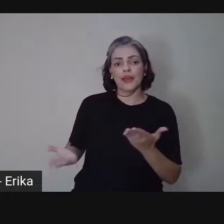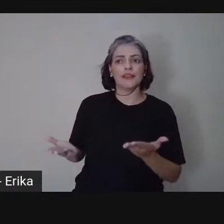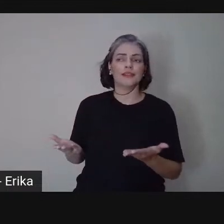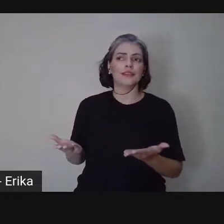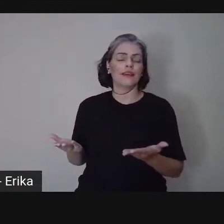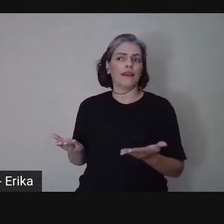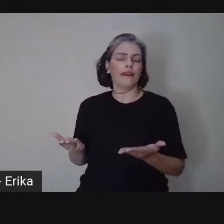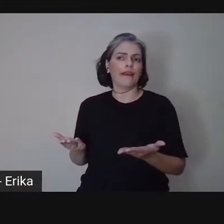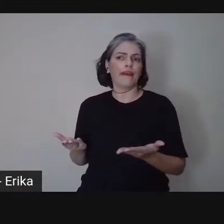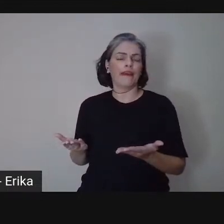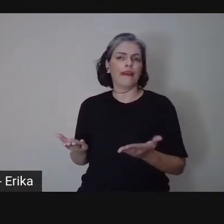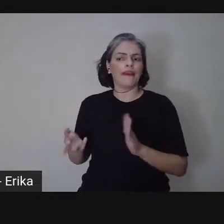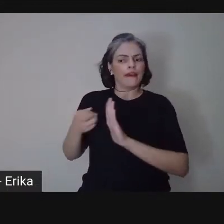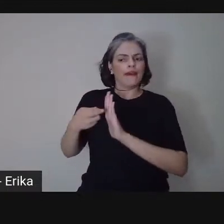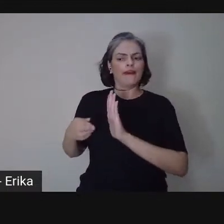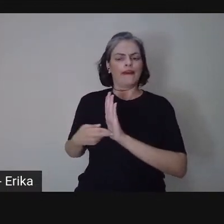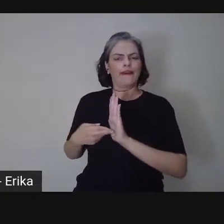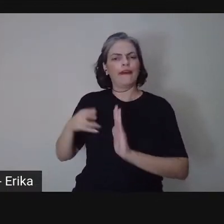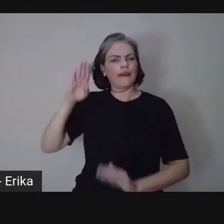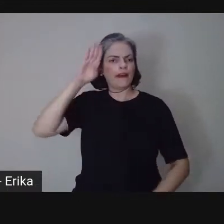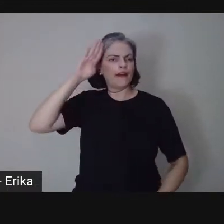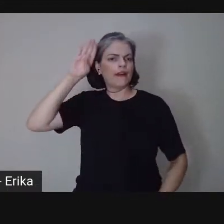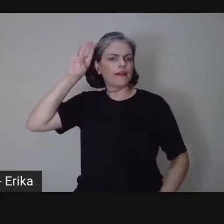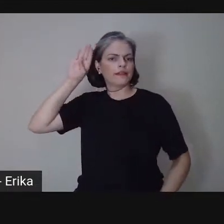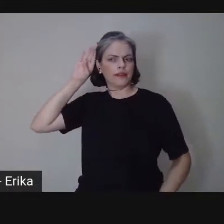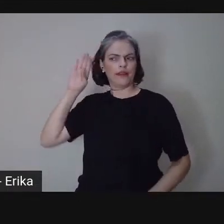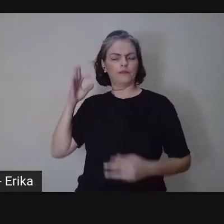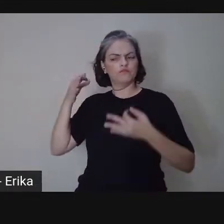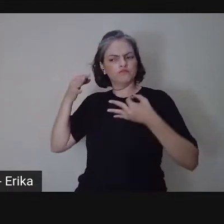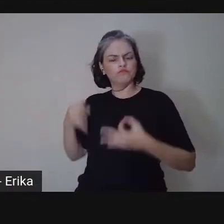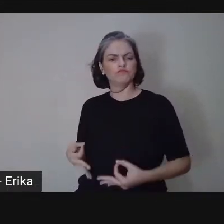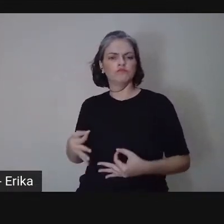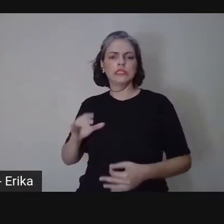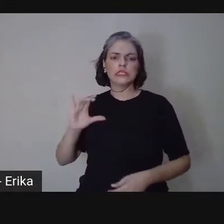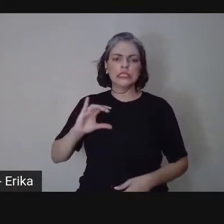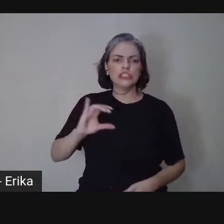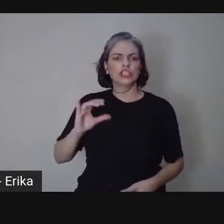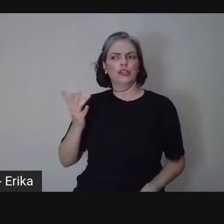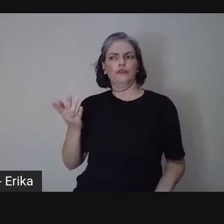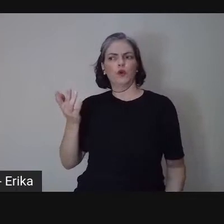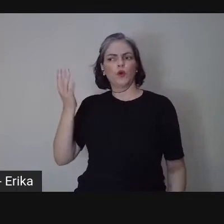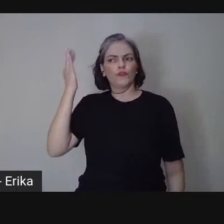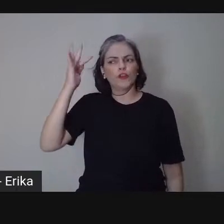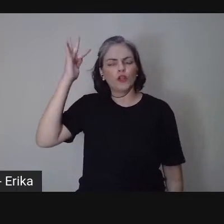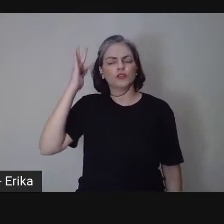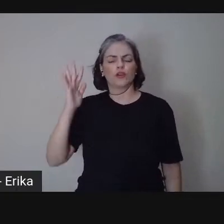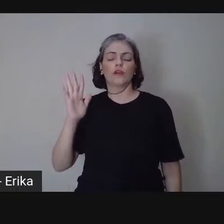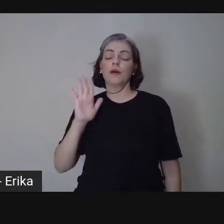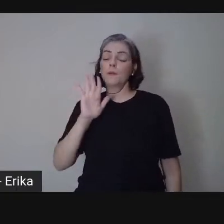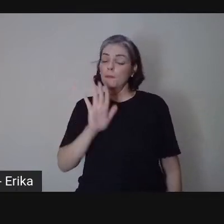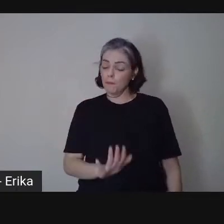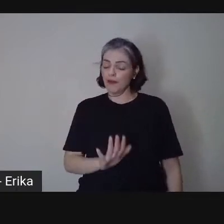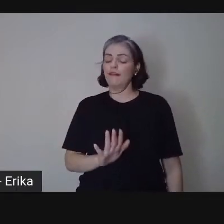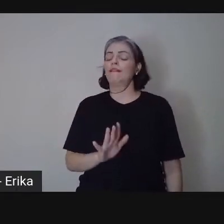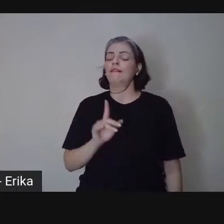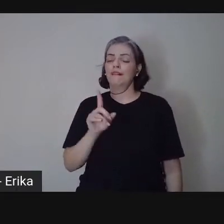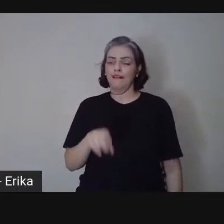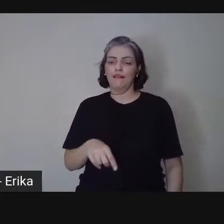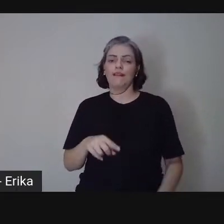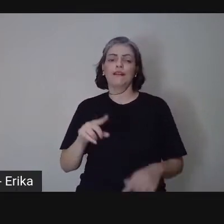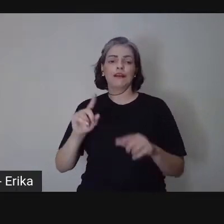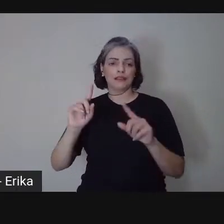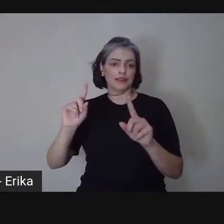acadêmico, tantas vezes científico ou filosófico, mas desse desafio de